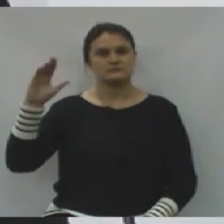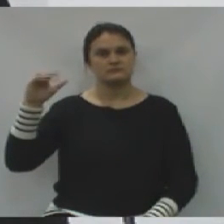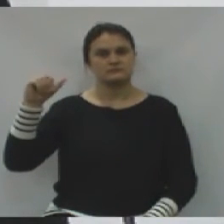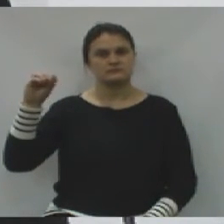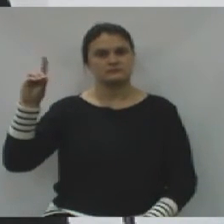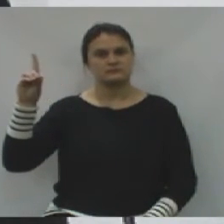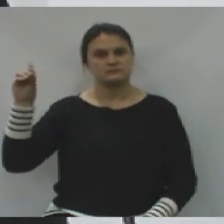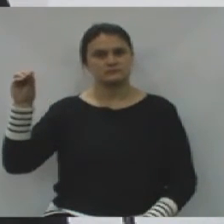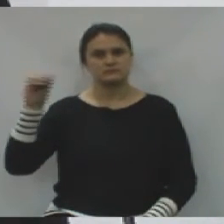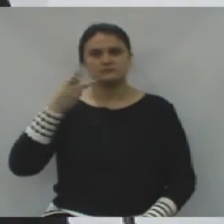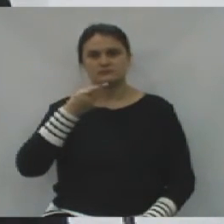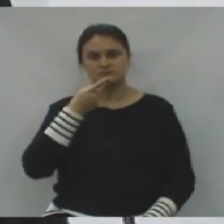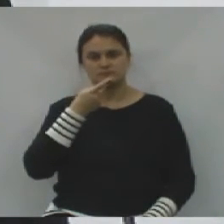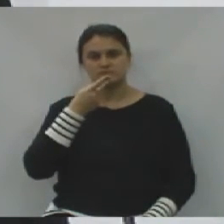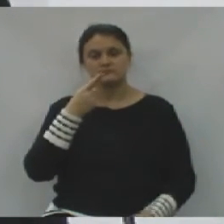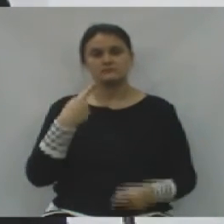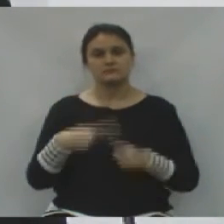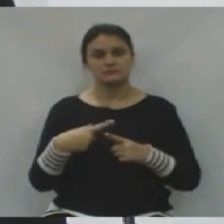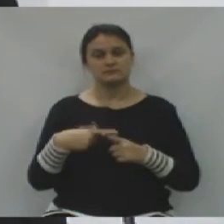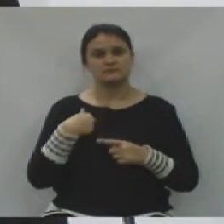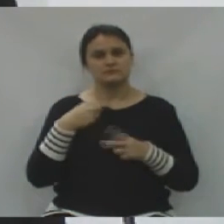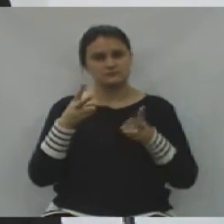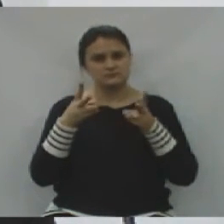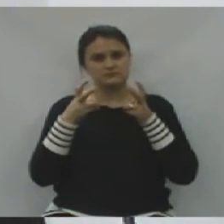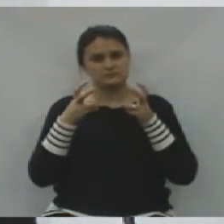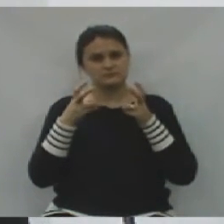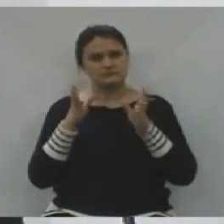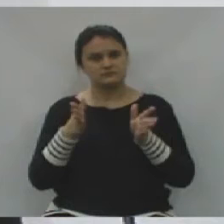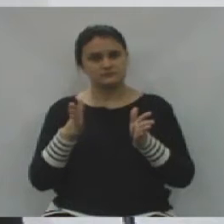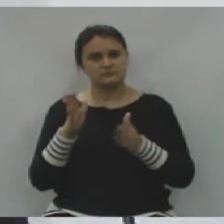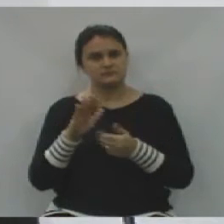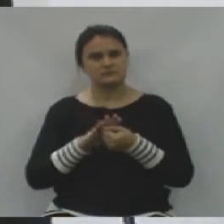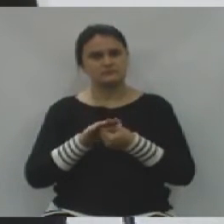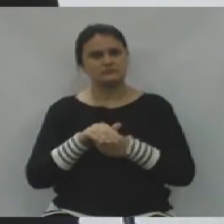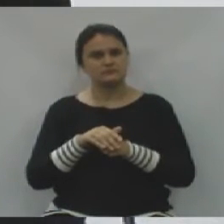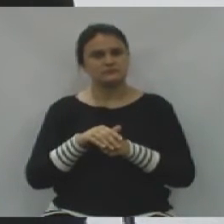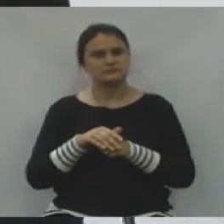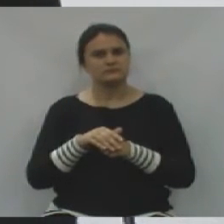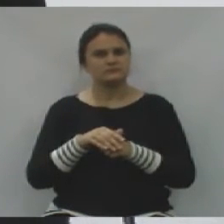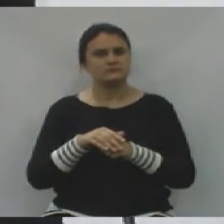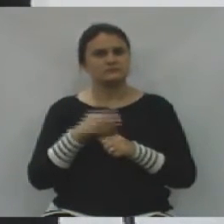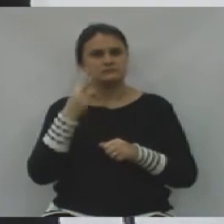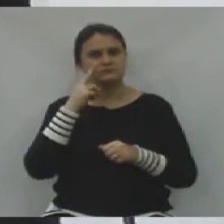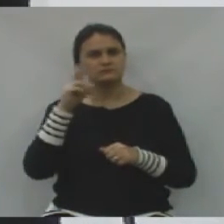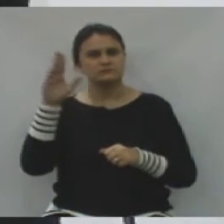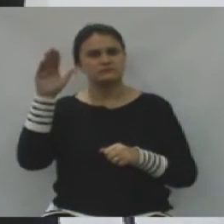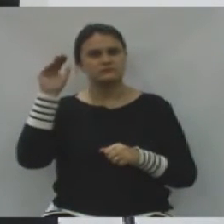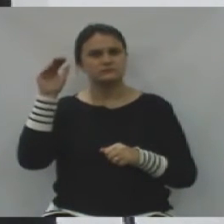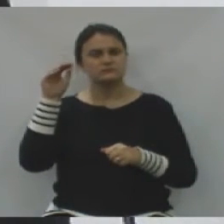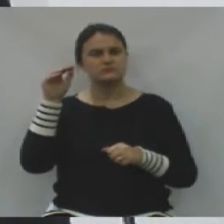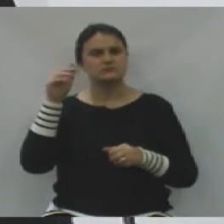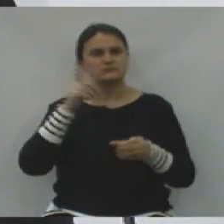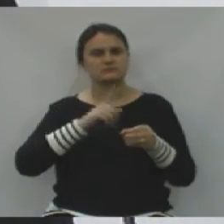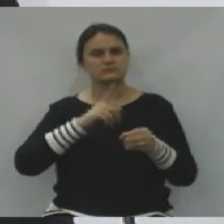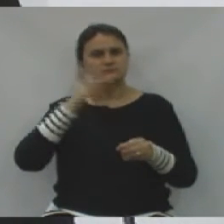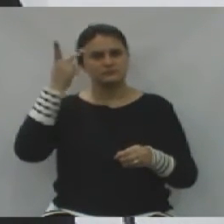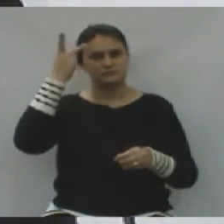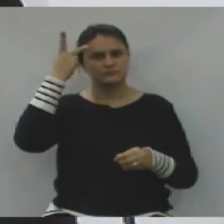aqui. Por quê? Vi agora, no início da noite, um chamado aonde, São Paulo,